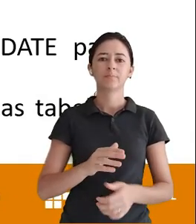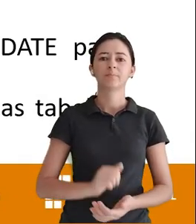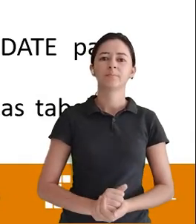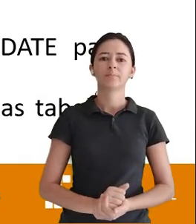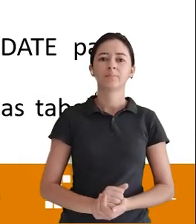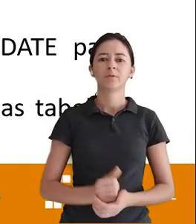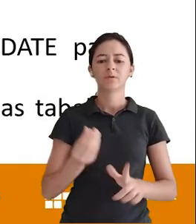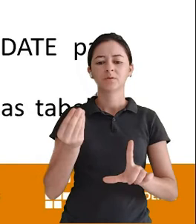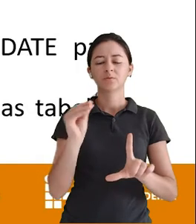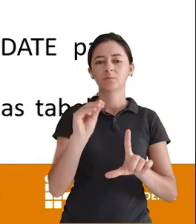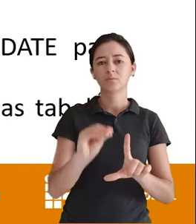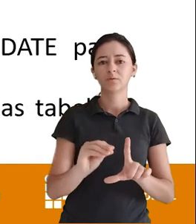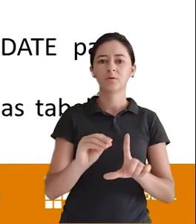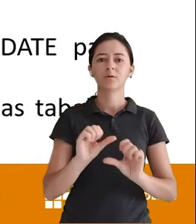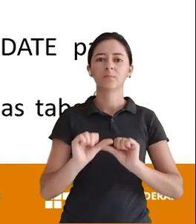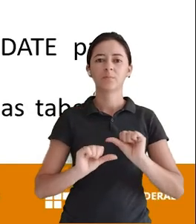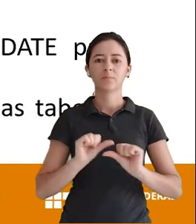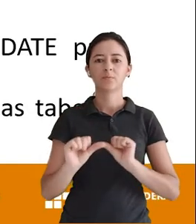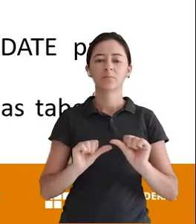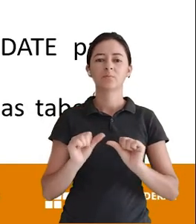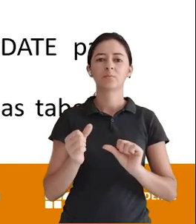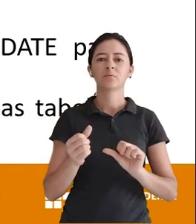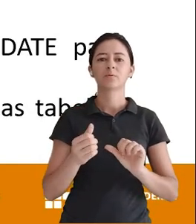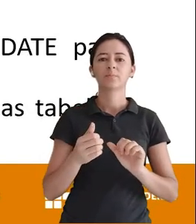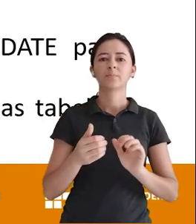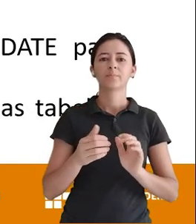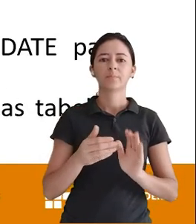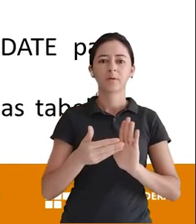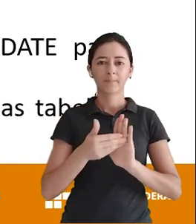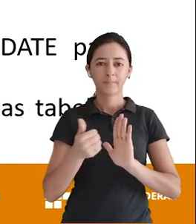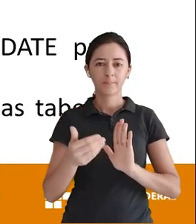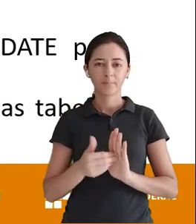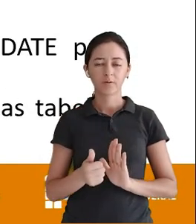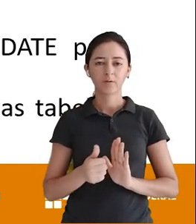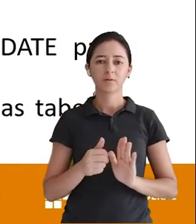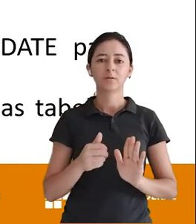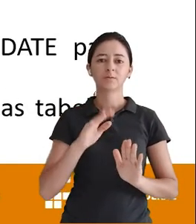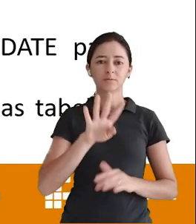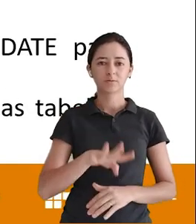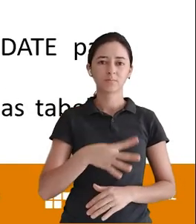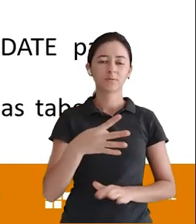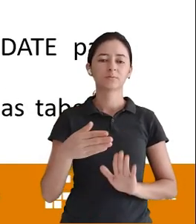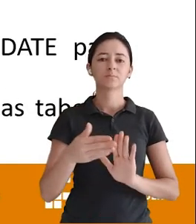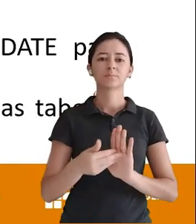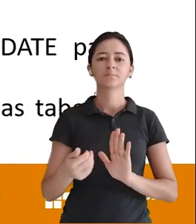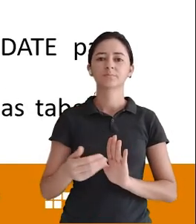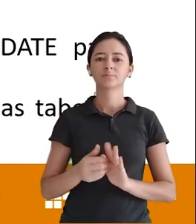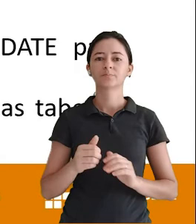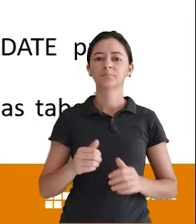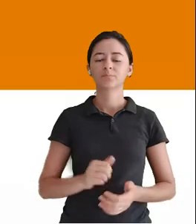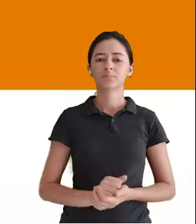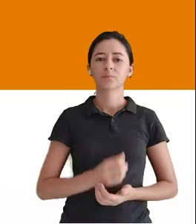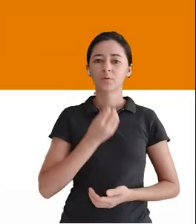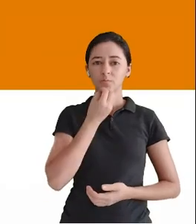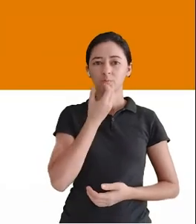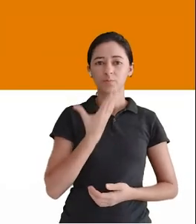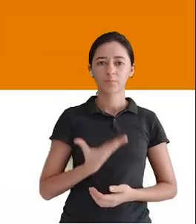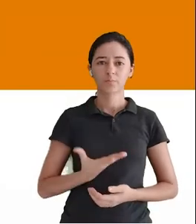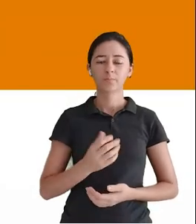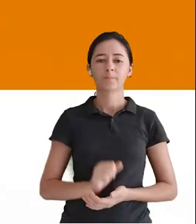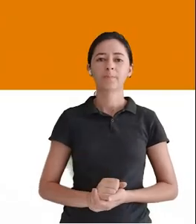aqui Adicionar Ação de adicionar Ação de excluir Ação de alterar E ação para apagar As tabelas Tá bom?